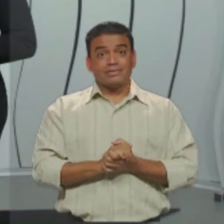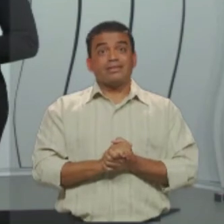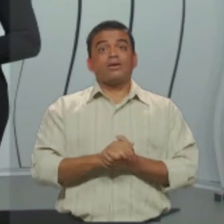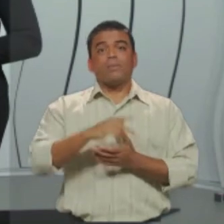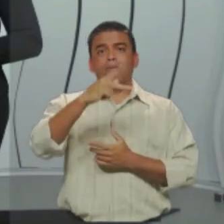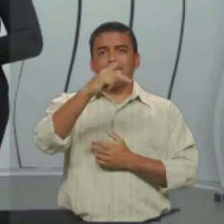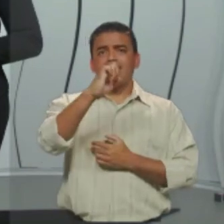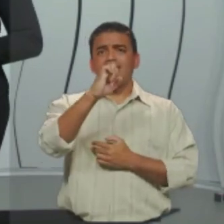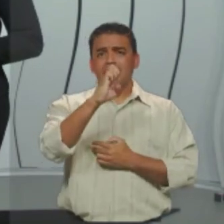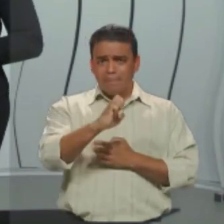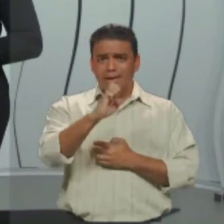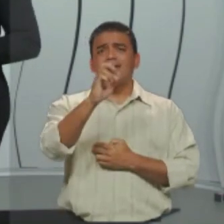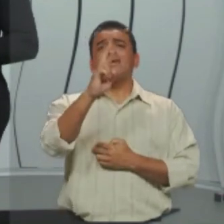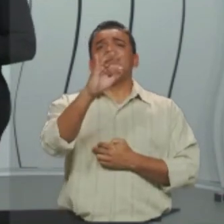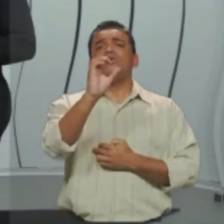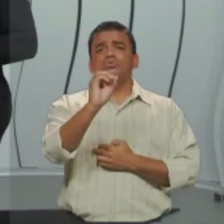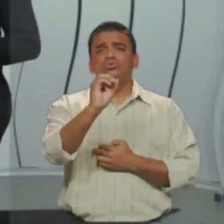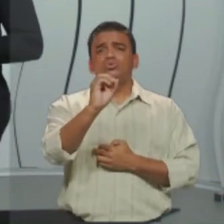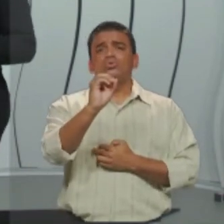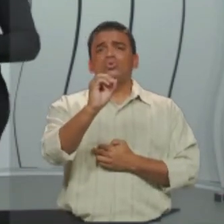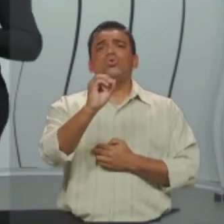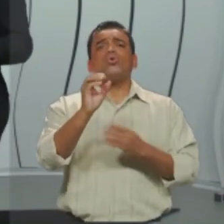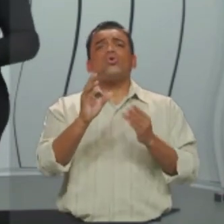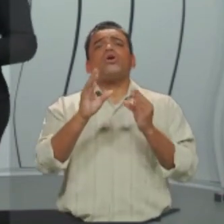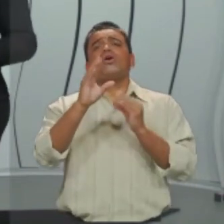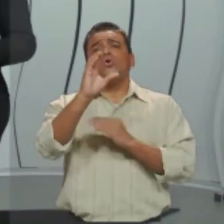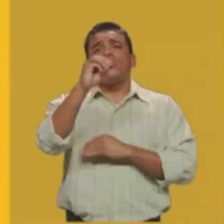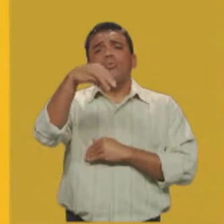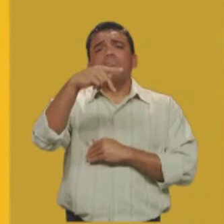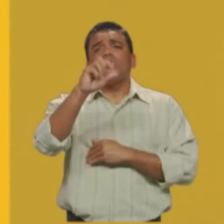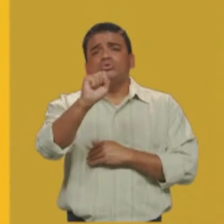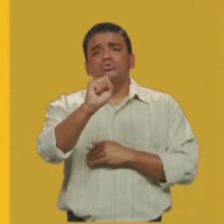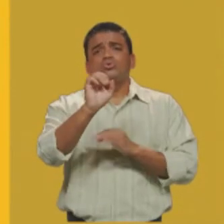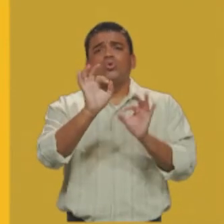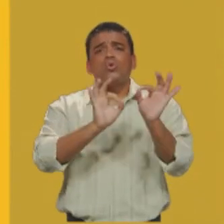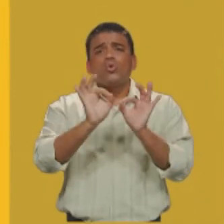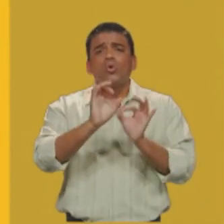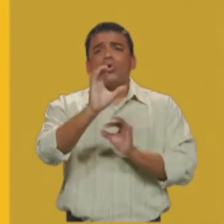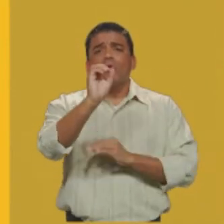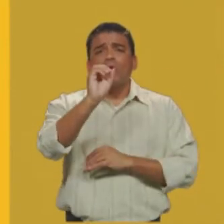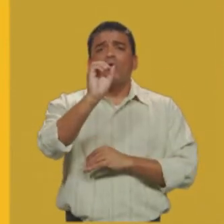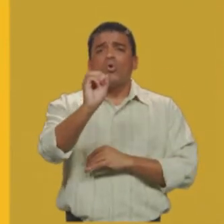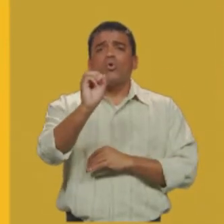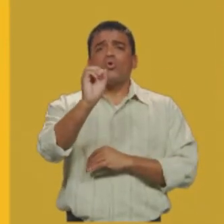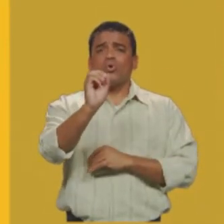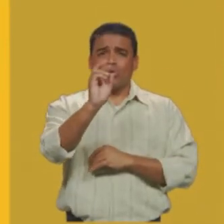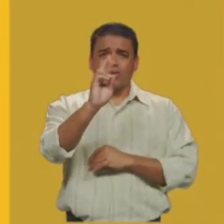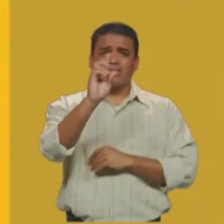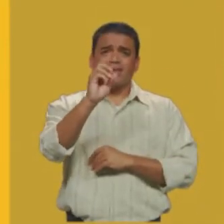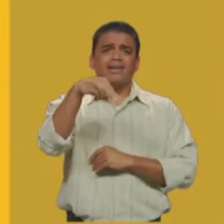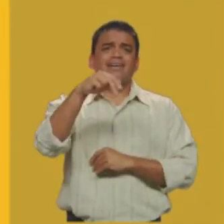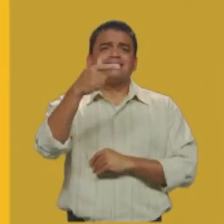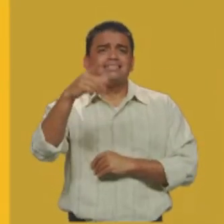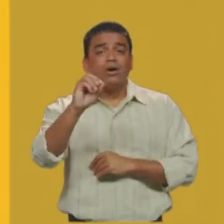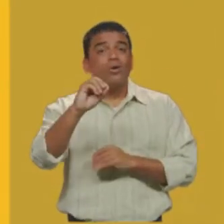por coordenação. No período composto por coordenação, as orações se ligam pelo sentido.